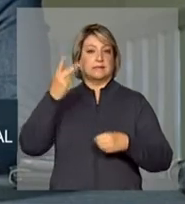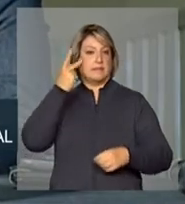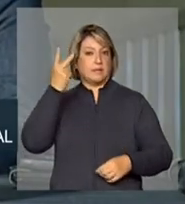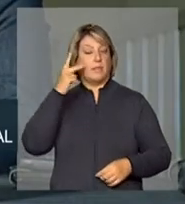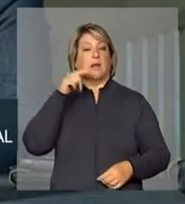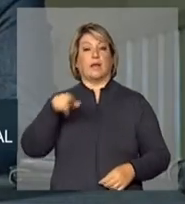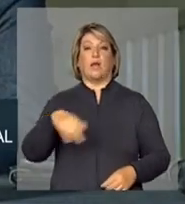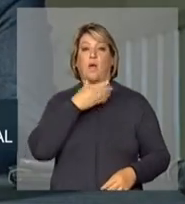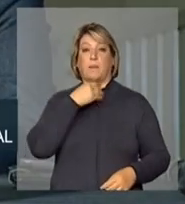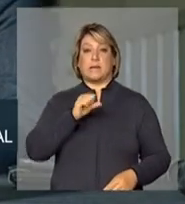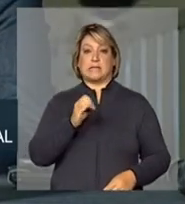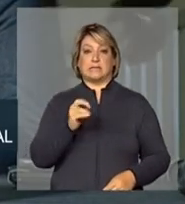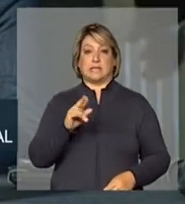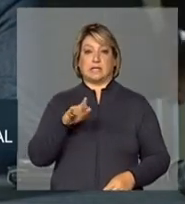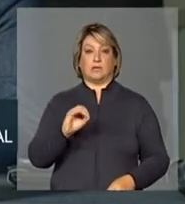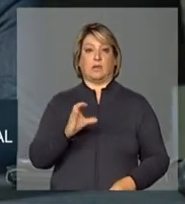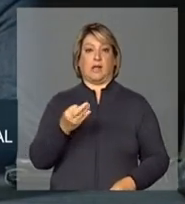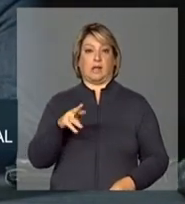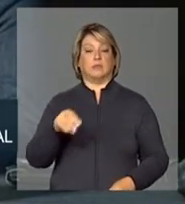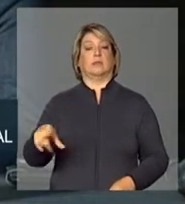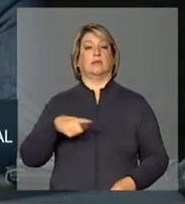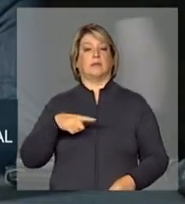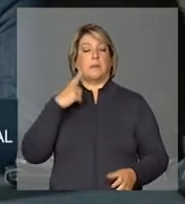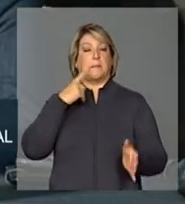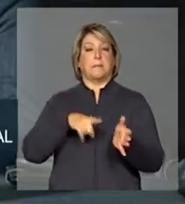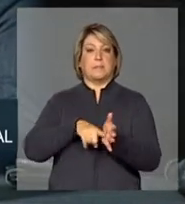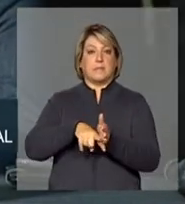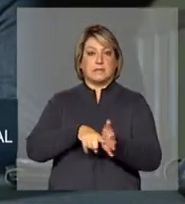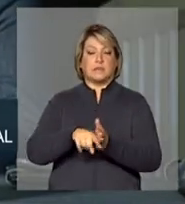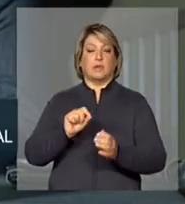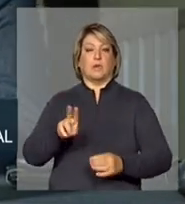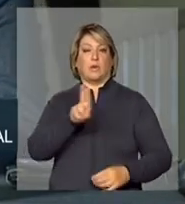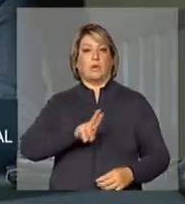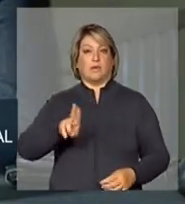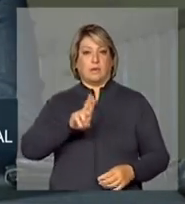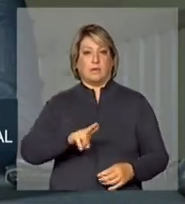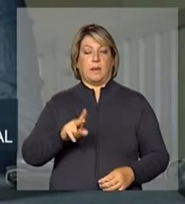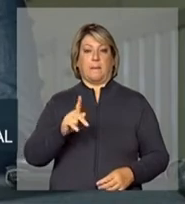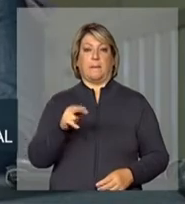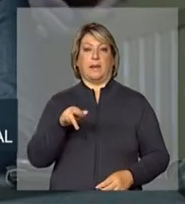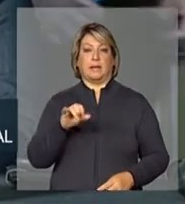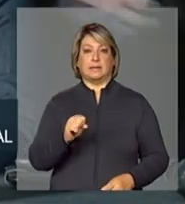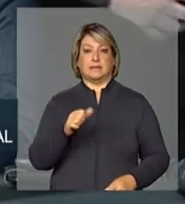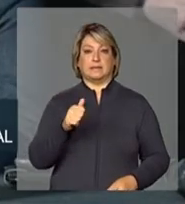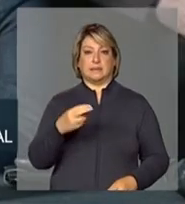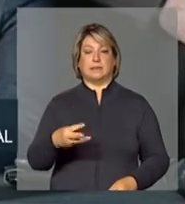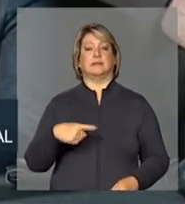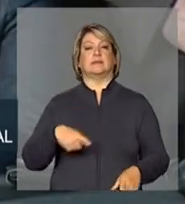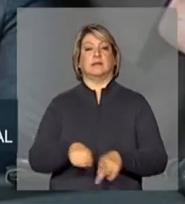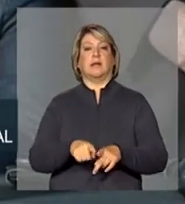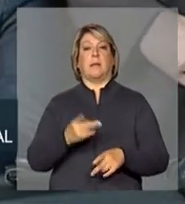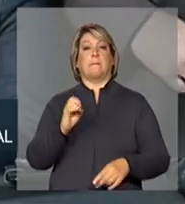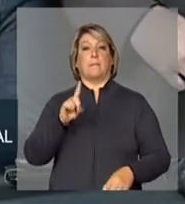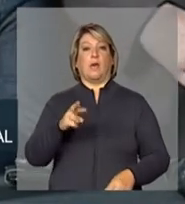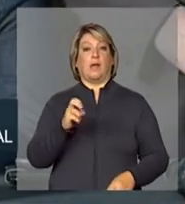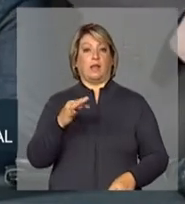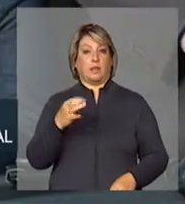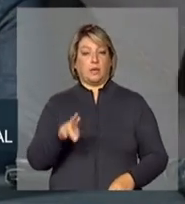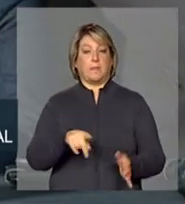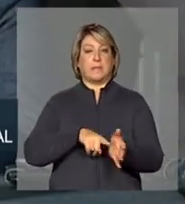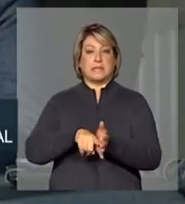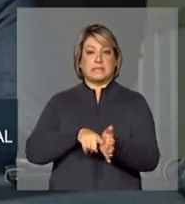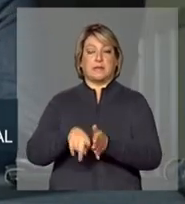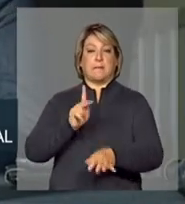pesquisador visitante do Centro de Dinâmica Internacional da Universidade de Paris XIII e pró-reitor de pesquisa e pós